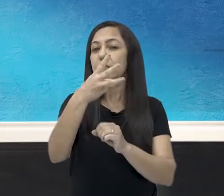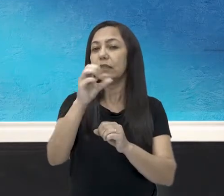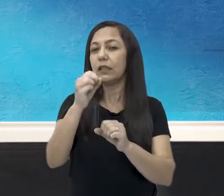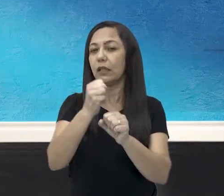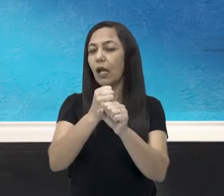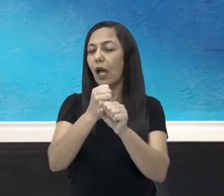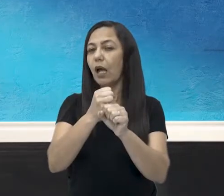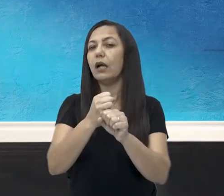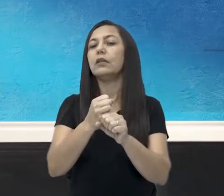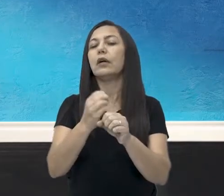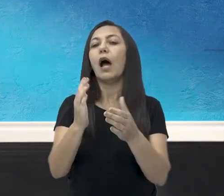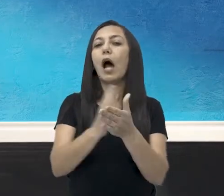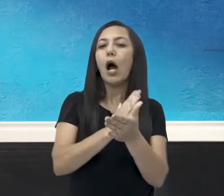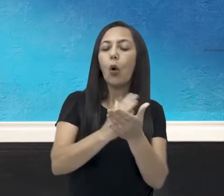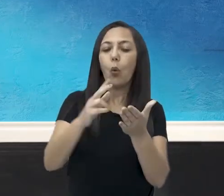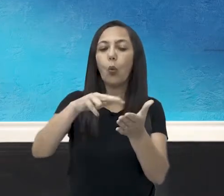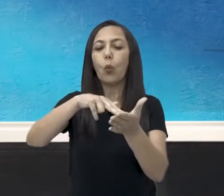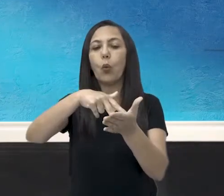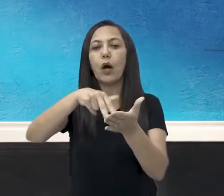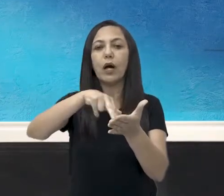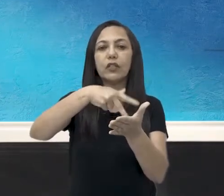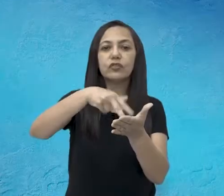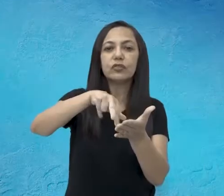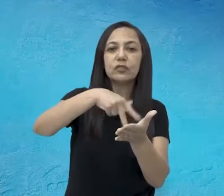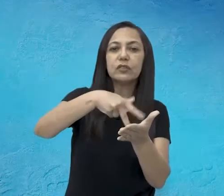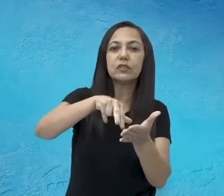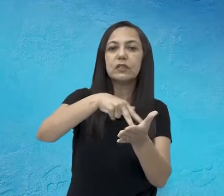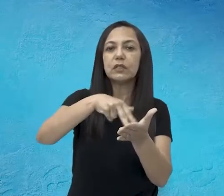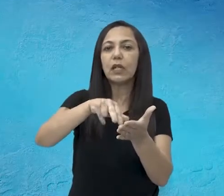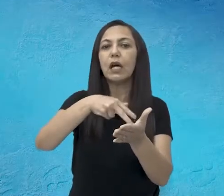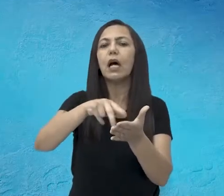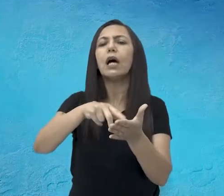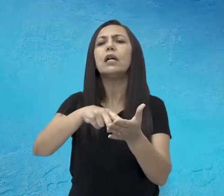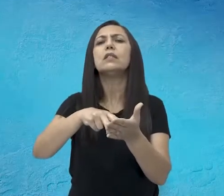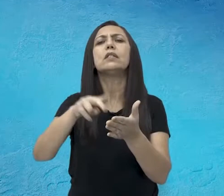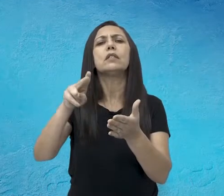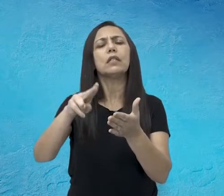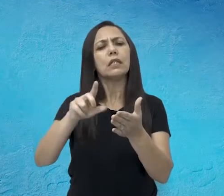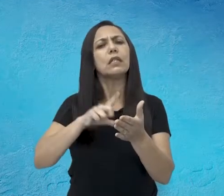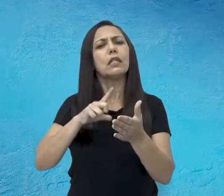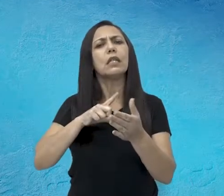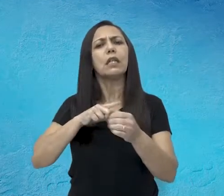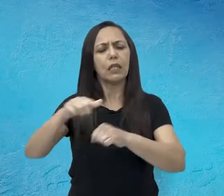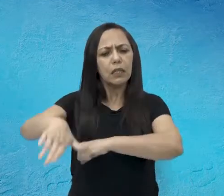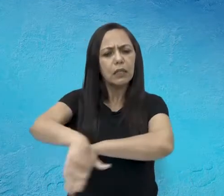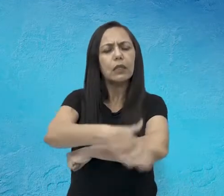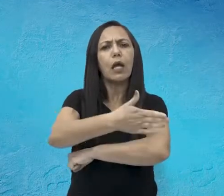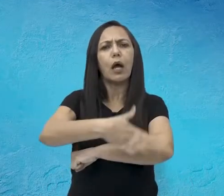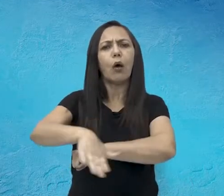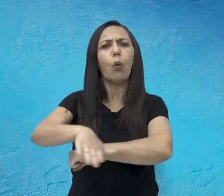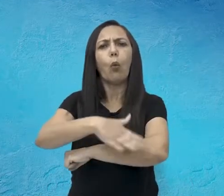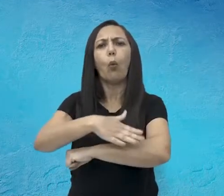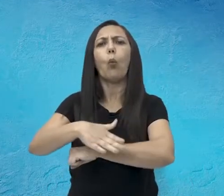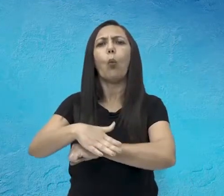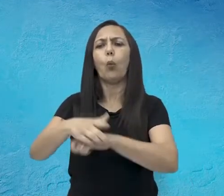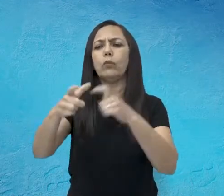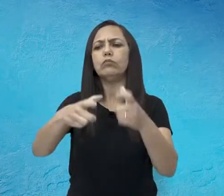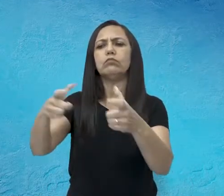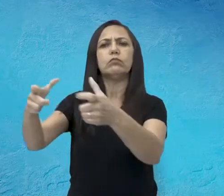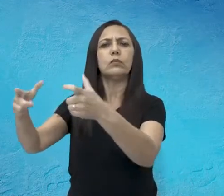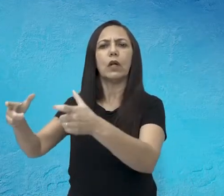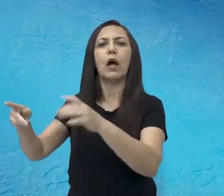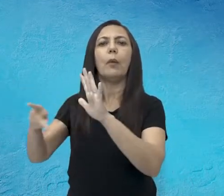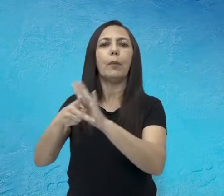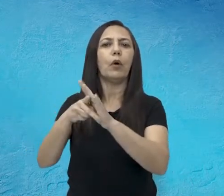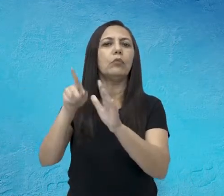com algumas danças que eram praticadas em guetos e periferias. Essas